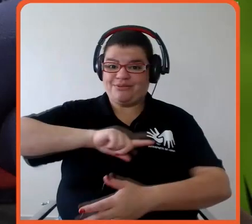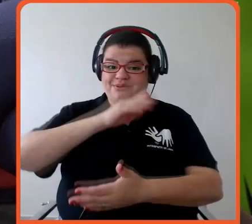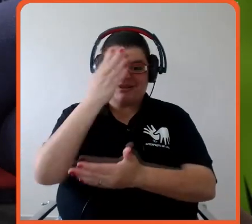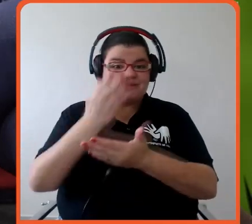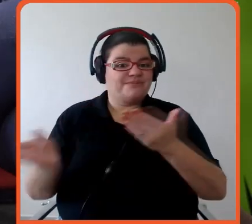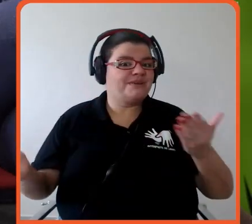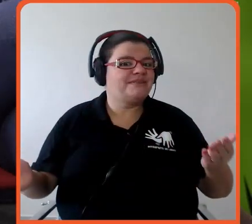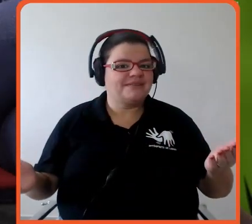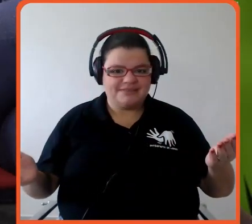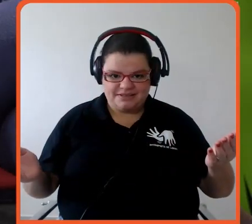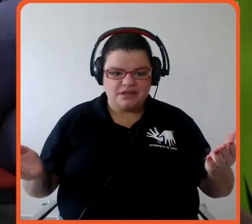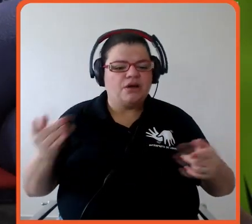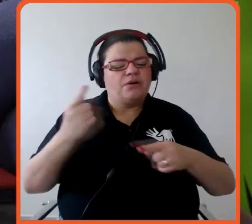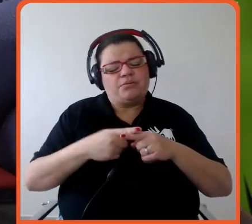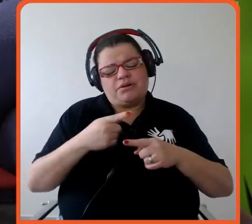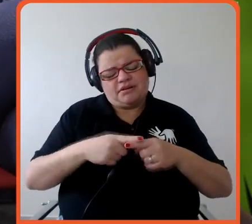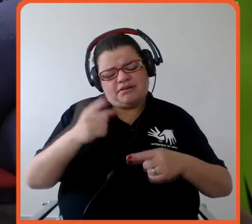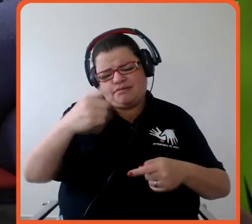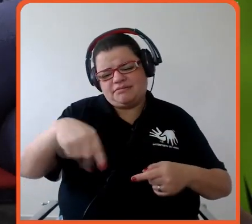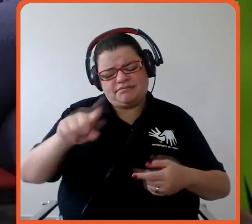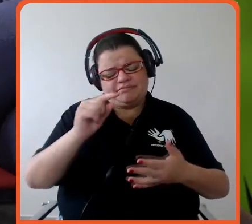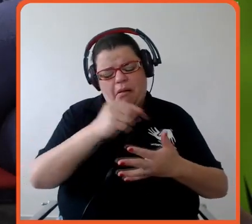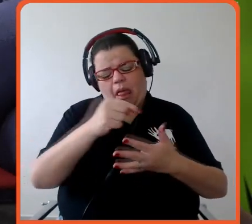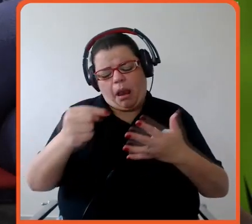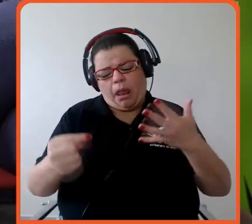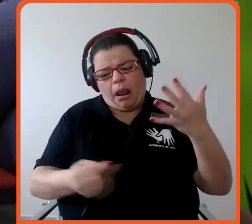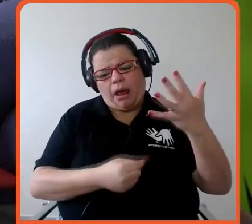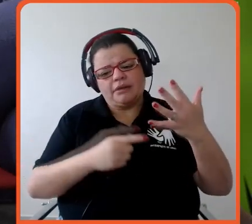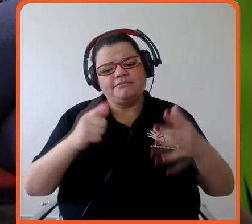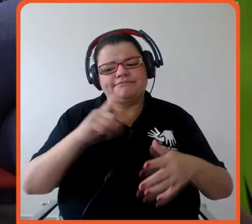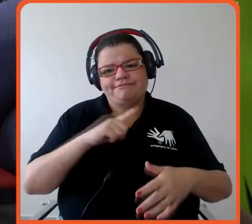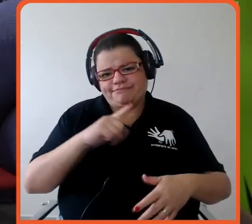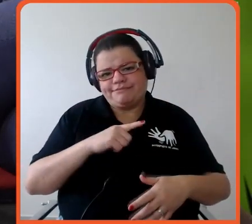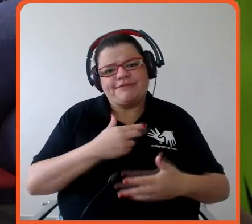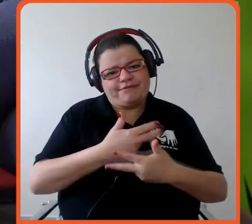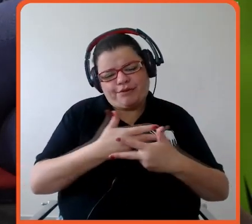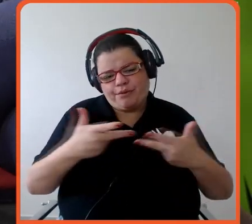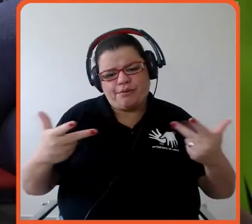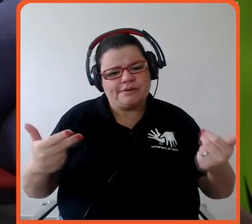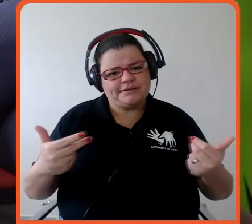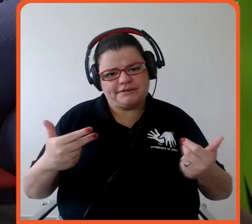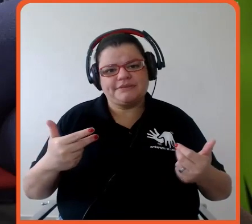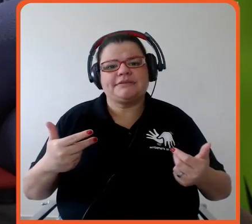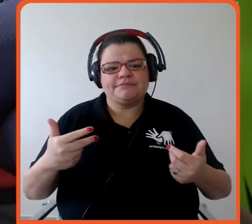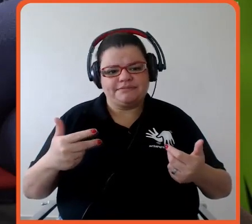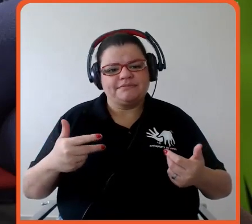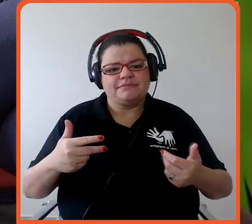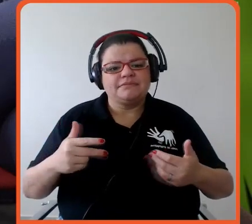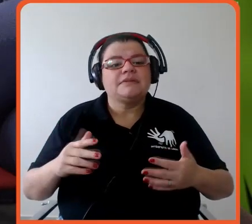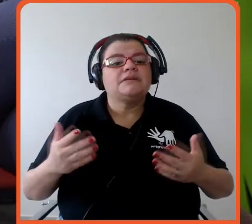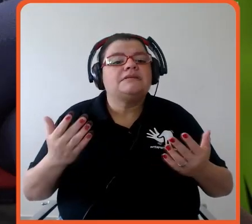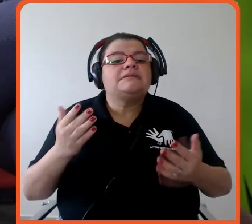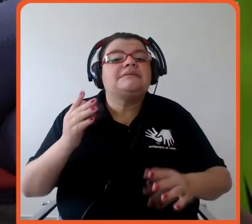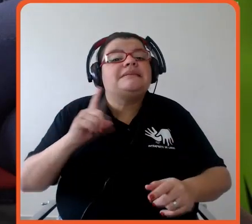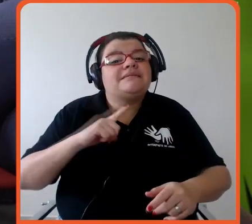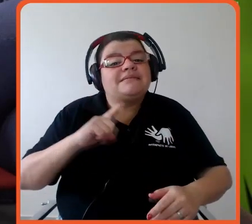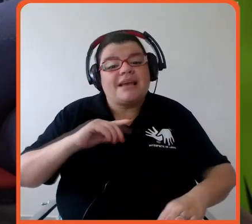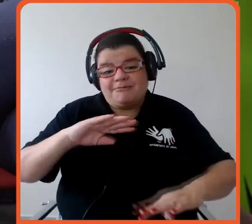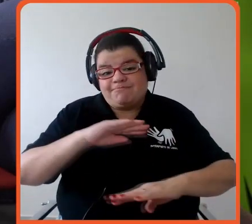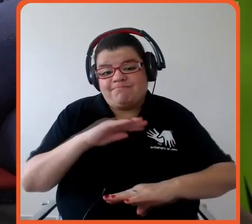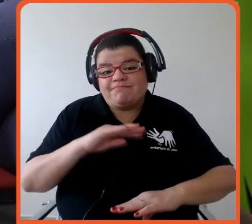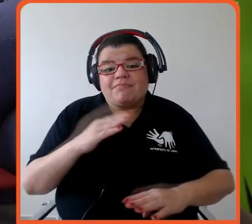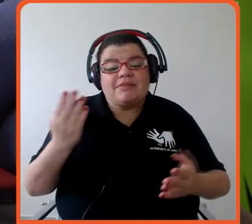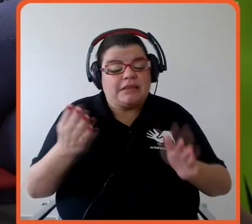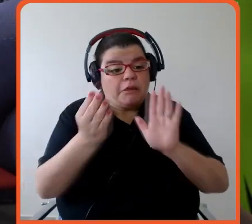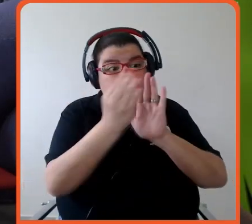muitas questões, você citou uma delas aqui, né? Que é dados de desmatamento, são dados, né? Um given, tá aí, não tem